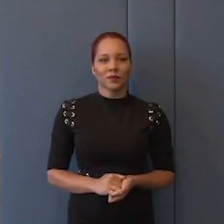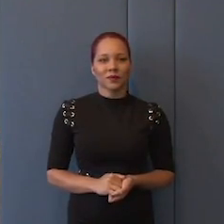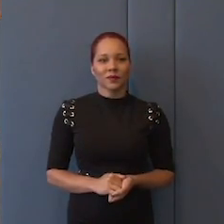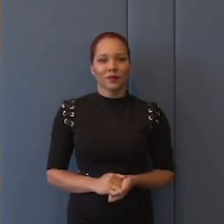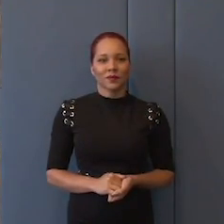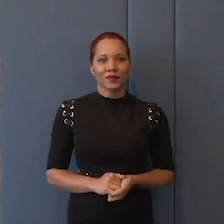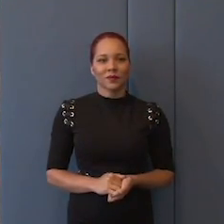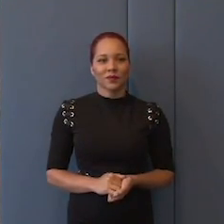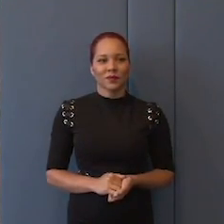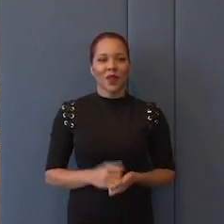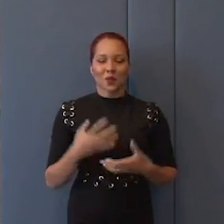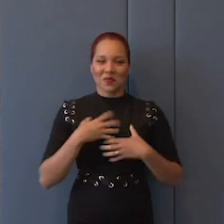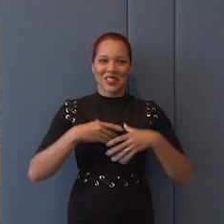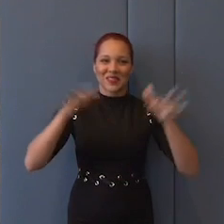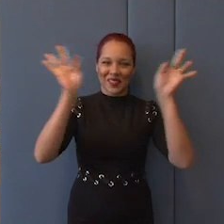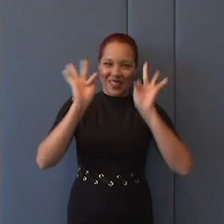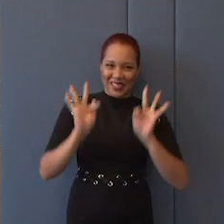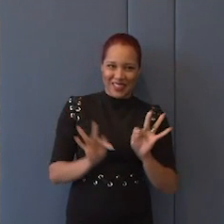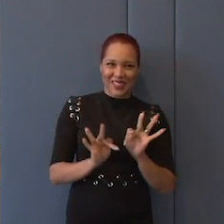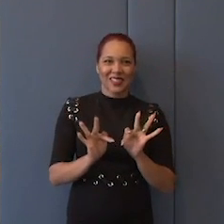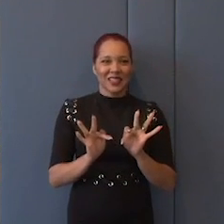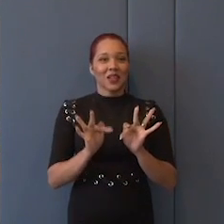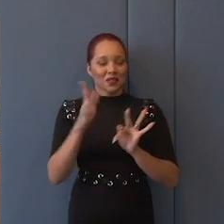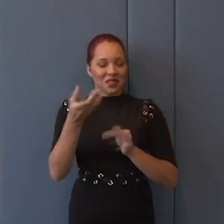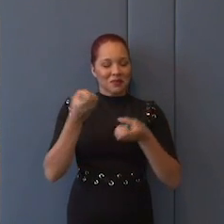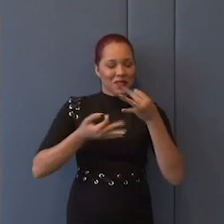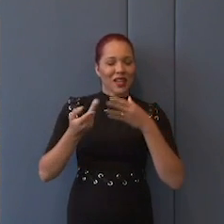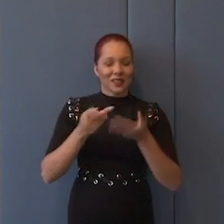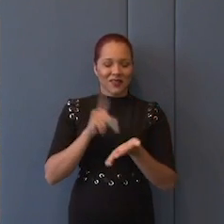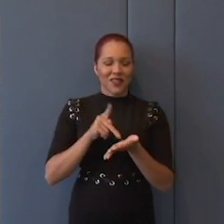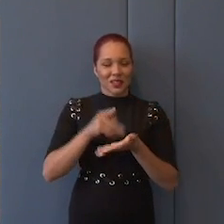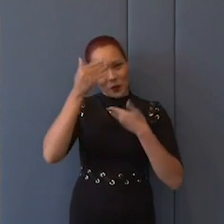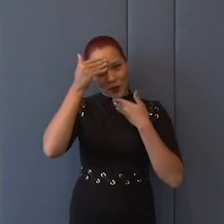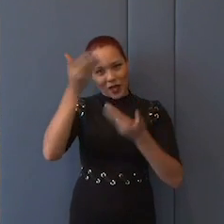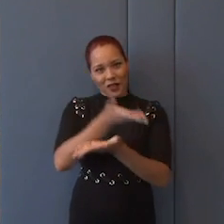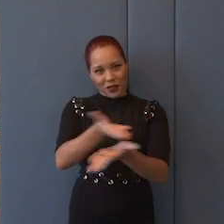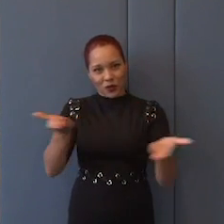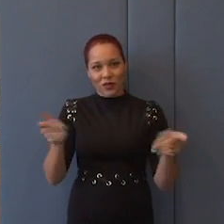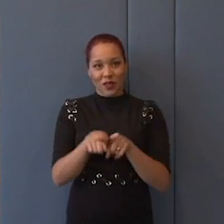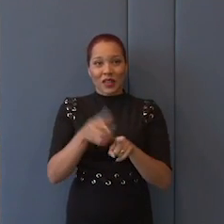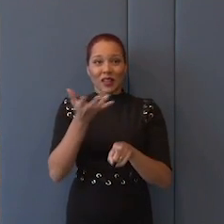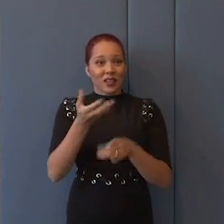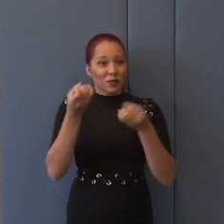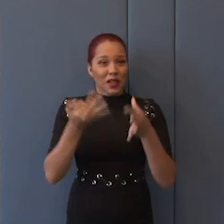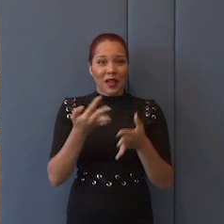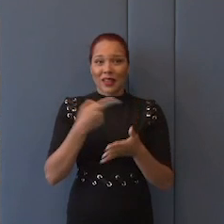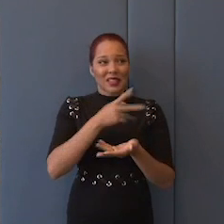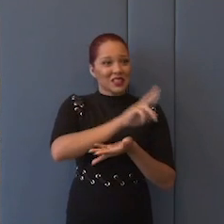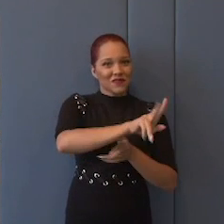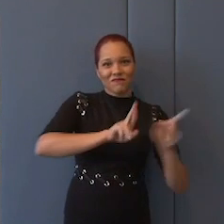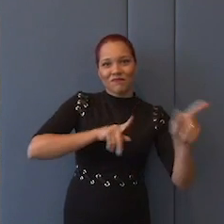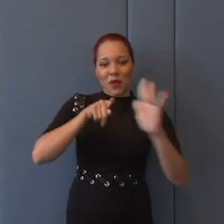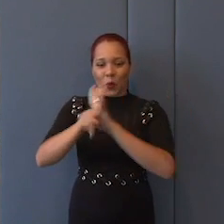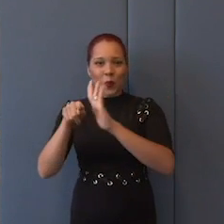Fico muito feliz com as suas palavras, realmente me tocam muito, muito obrigado. Obrigado a todos também. Queria dizer que guardem as perguntas que